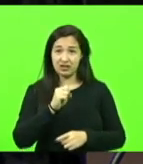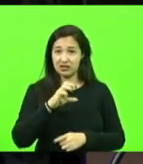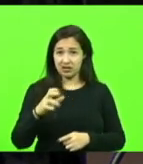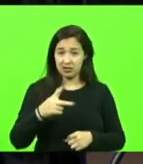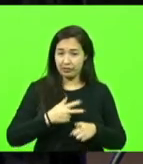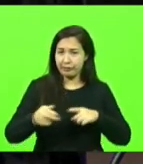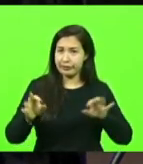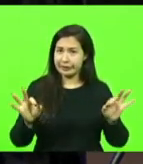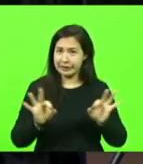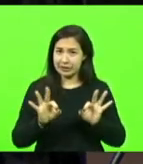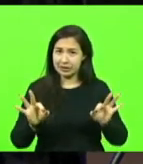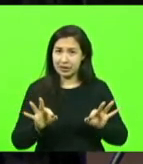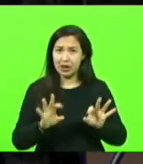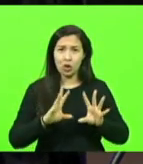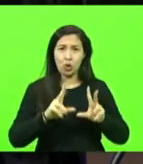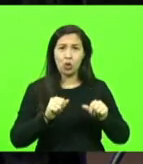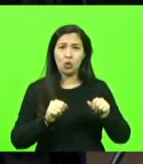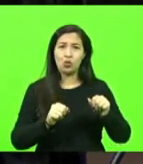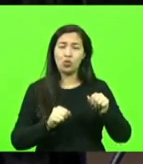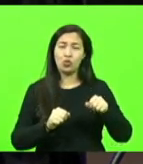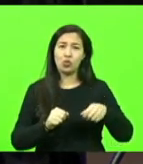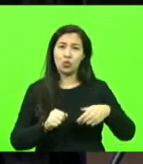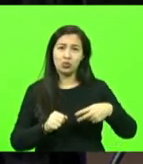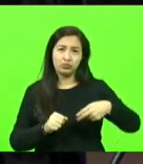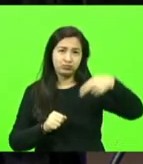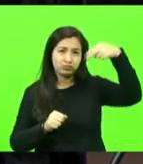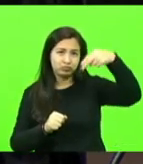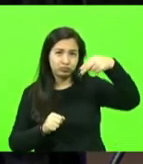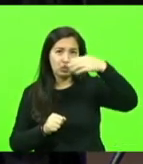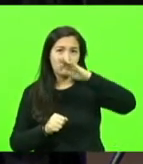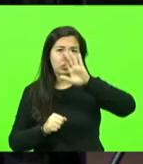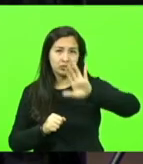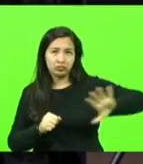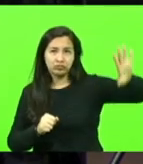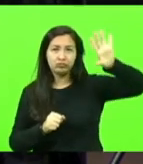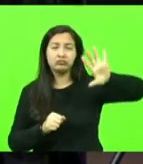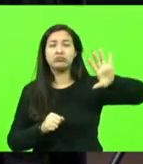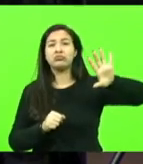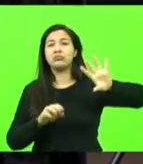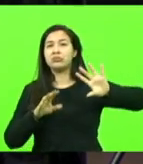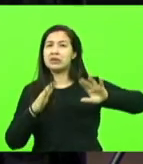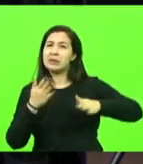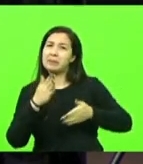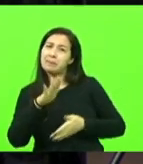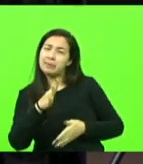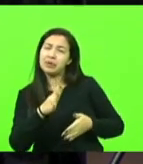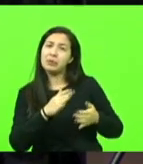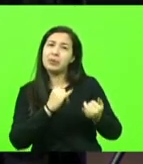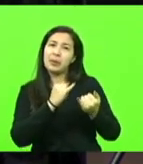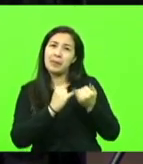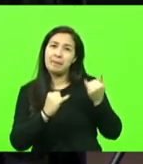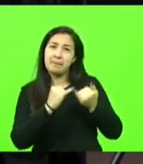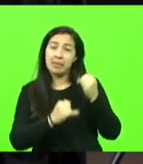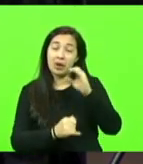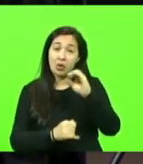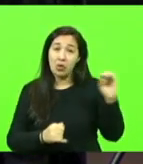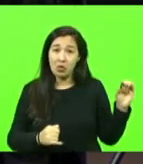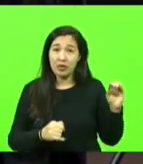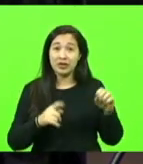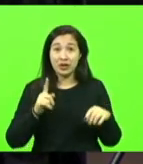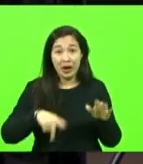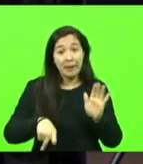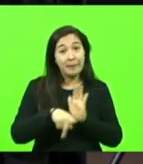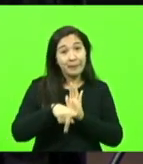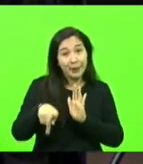do extremo Planalto Norte e parte do Meio Oeste também, e seria hoje paranaense,